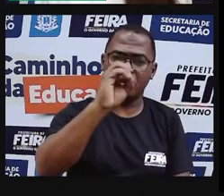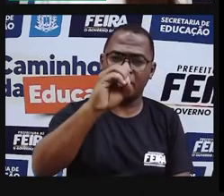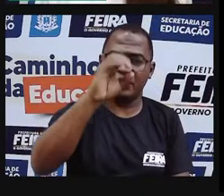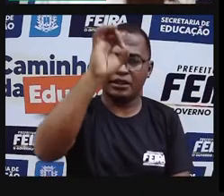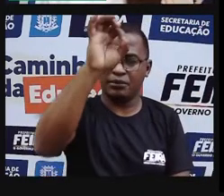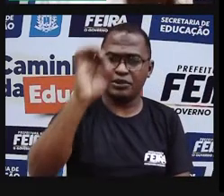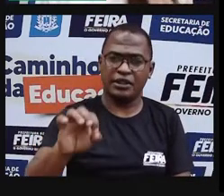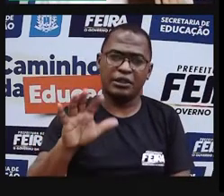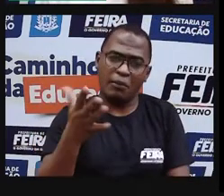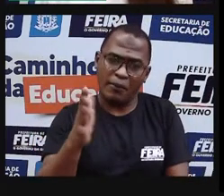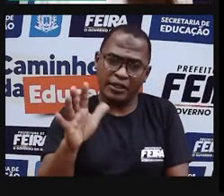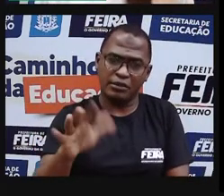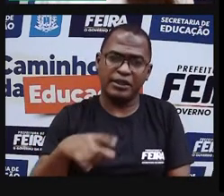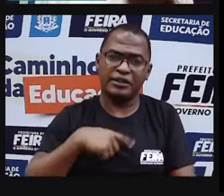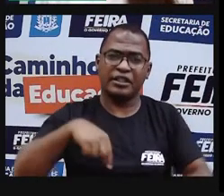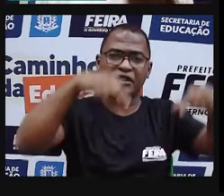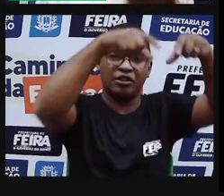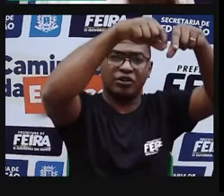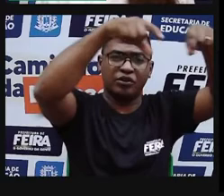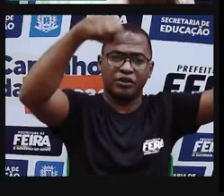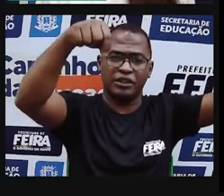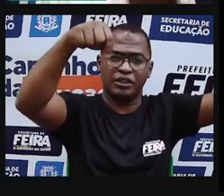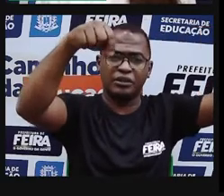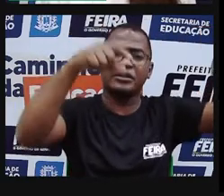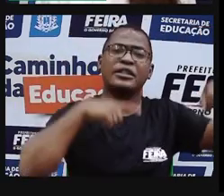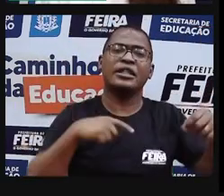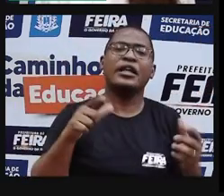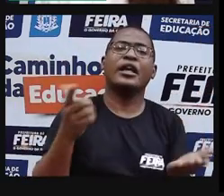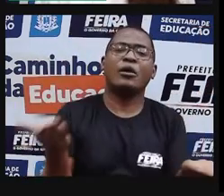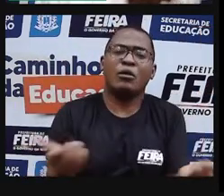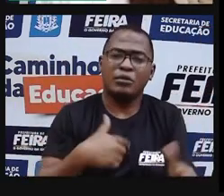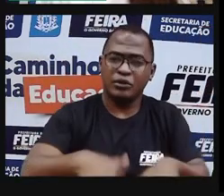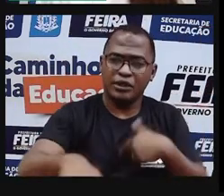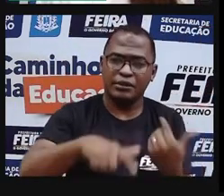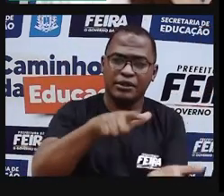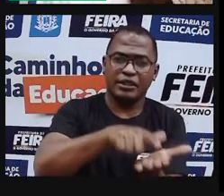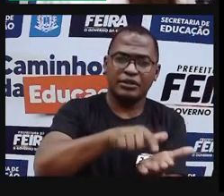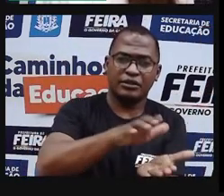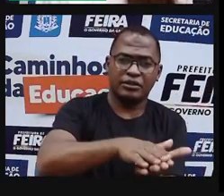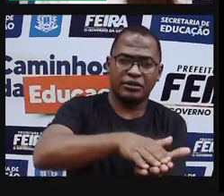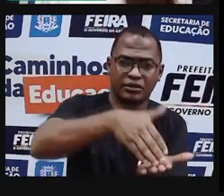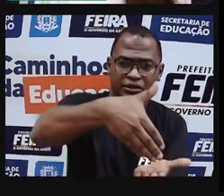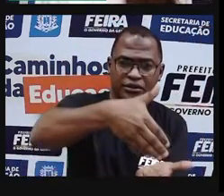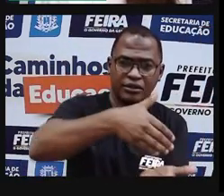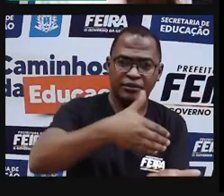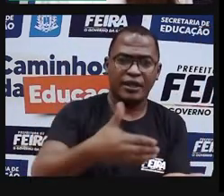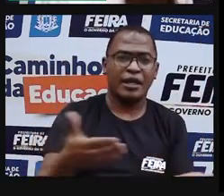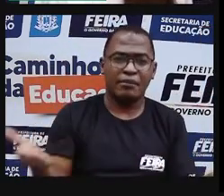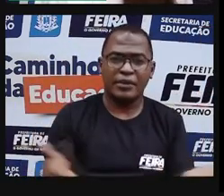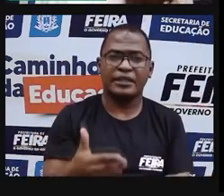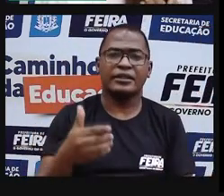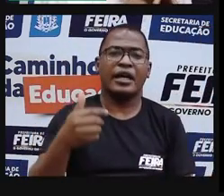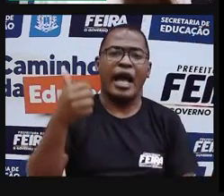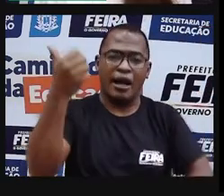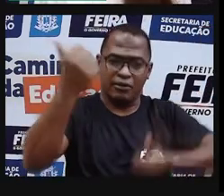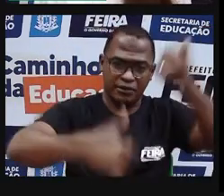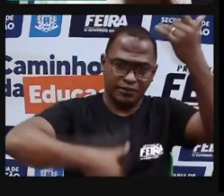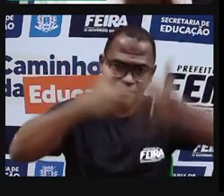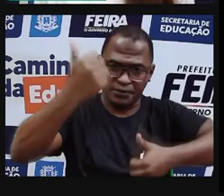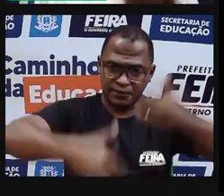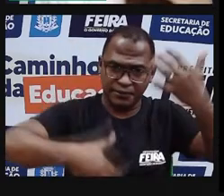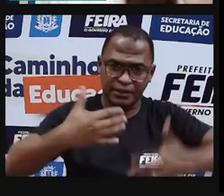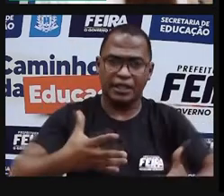Mas nós temos agora, eu vou mostrar para vocês, pessoas, artistas que utilizam também a